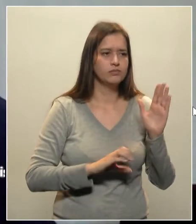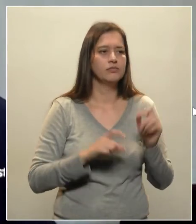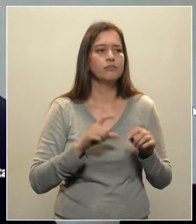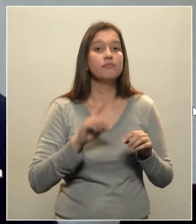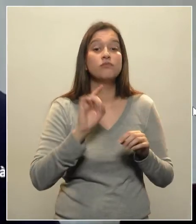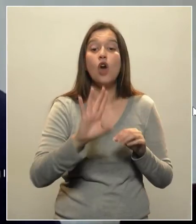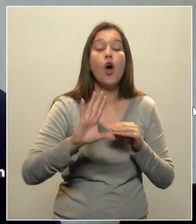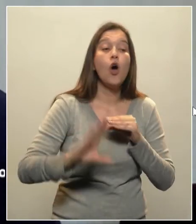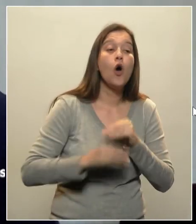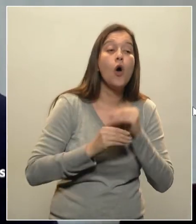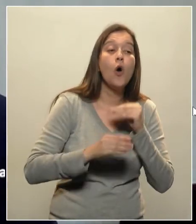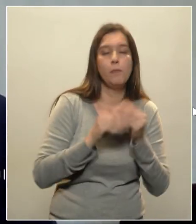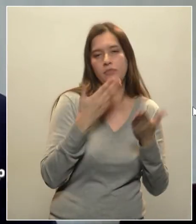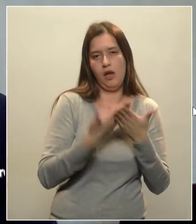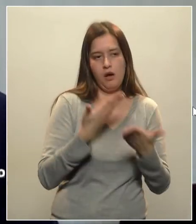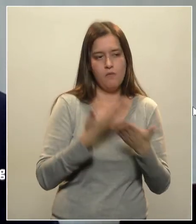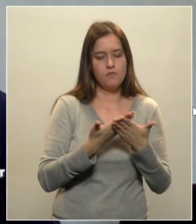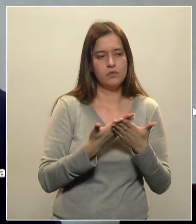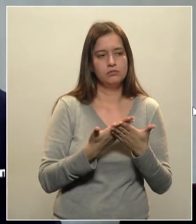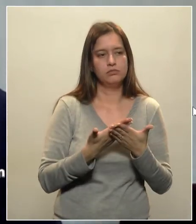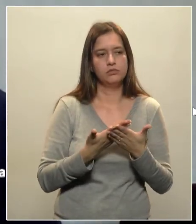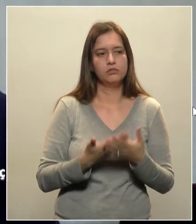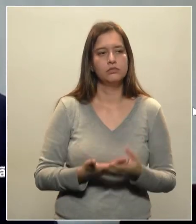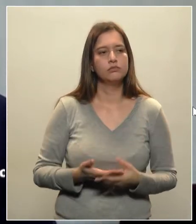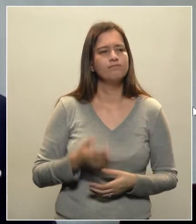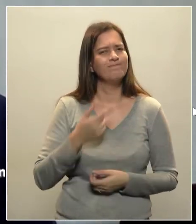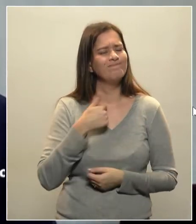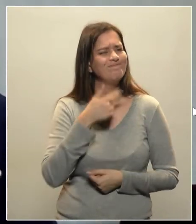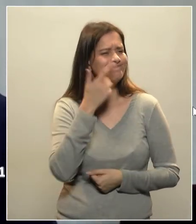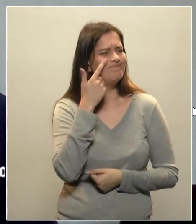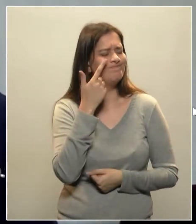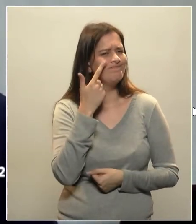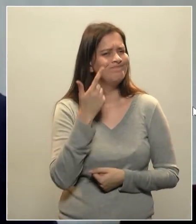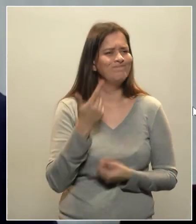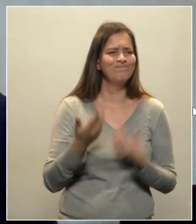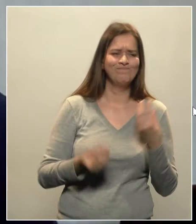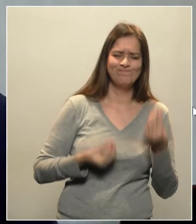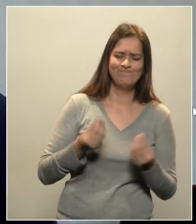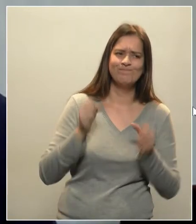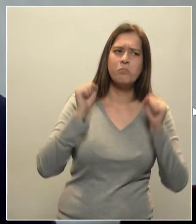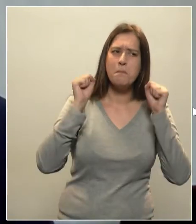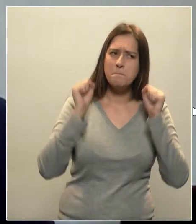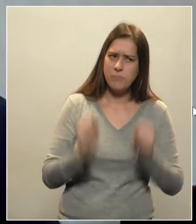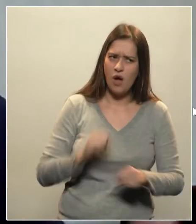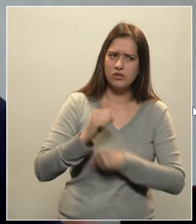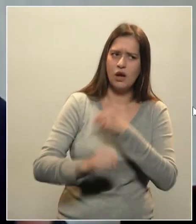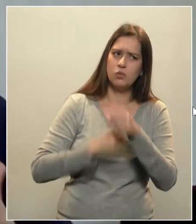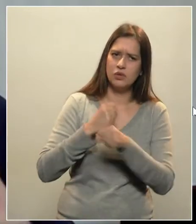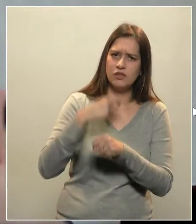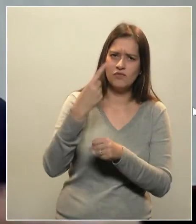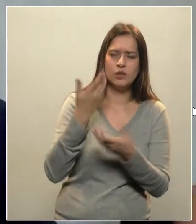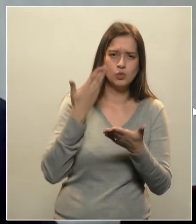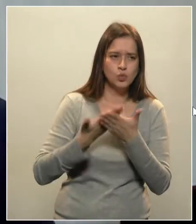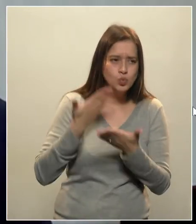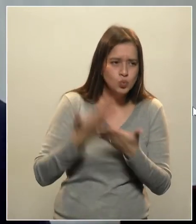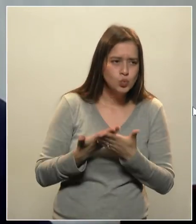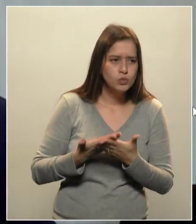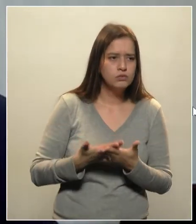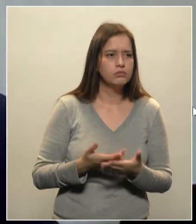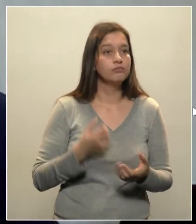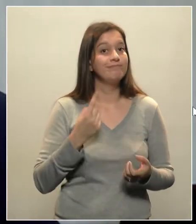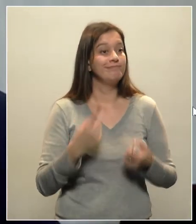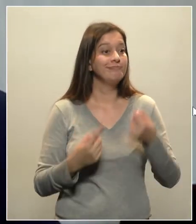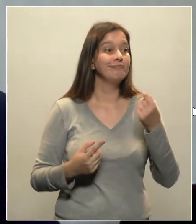O mesmo é que isto poderia ser deixado para o próximo ano. Então, alguns estados do